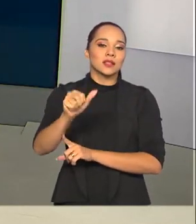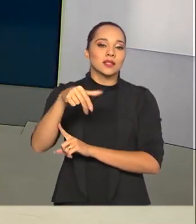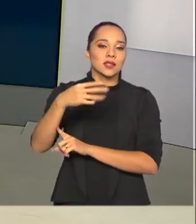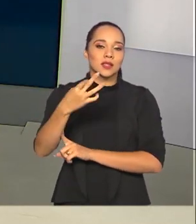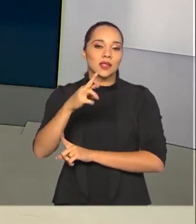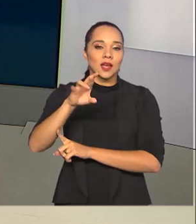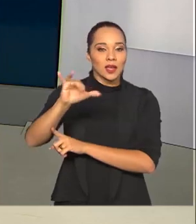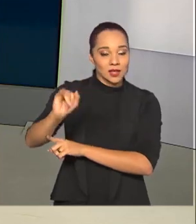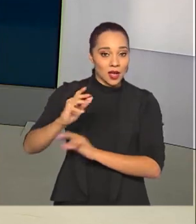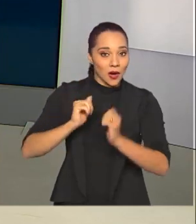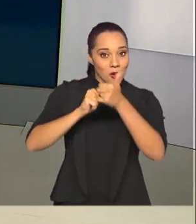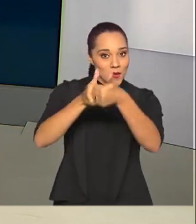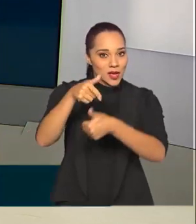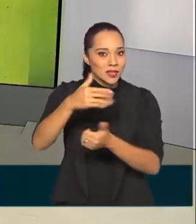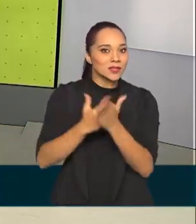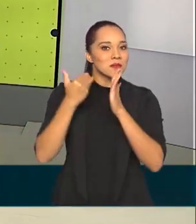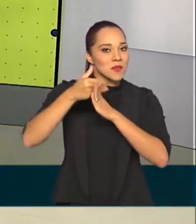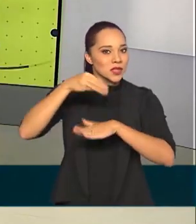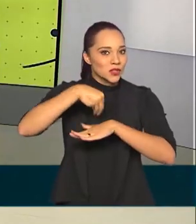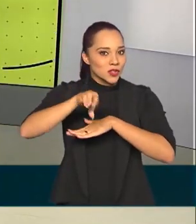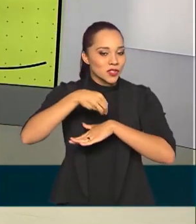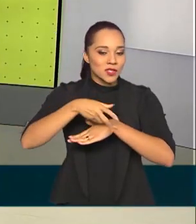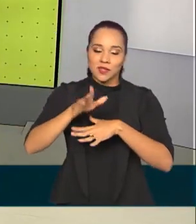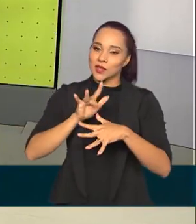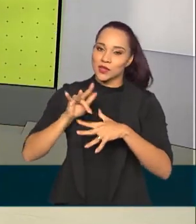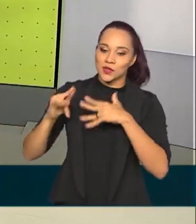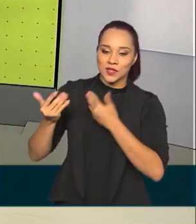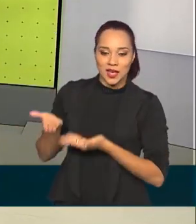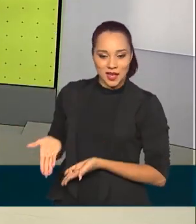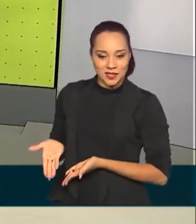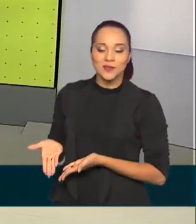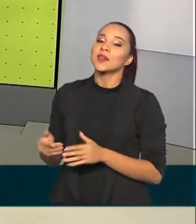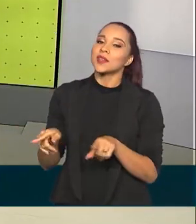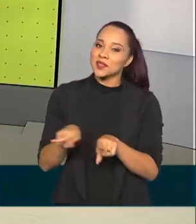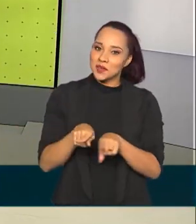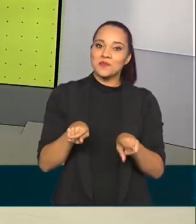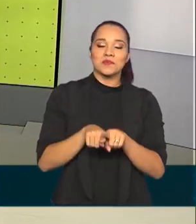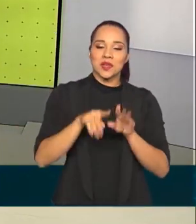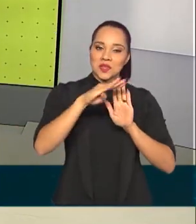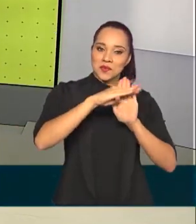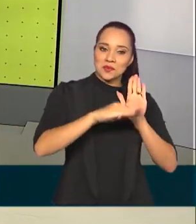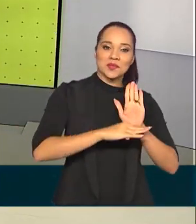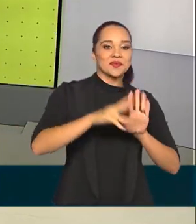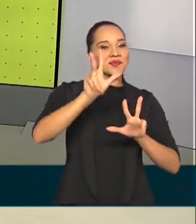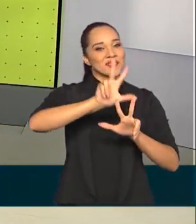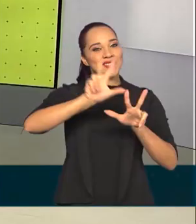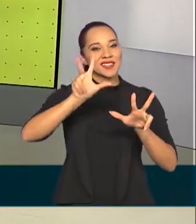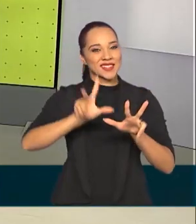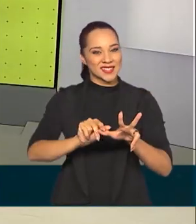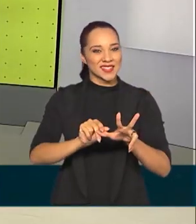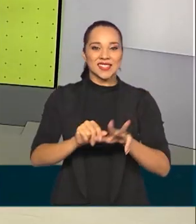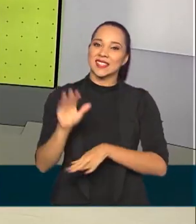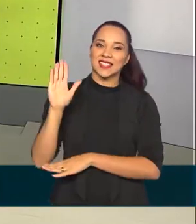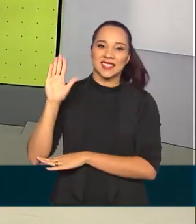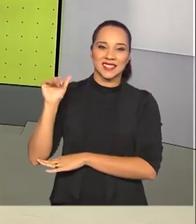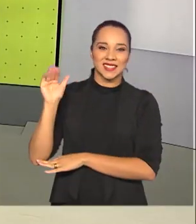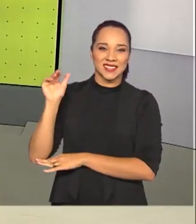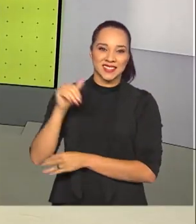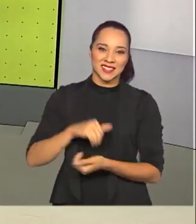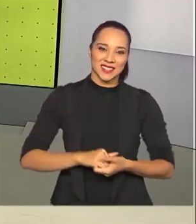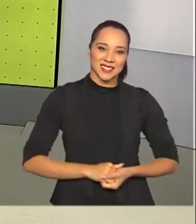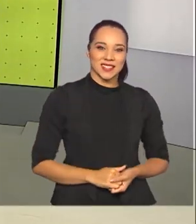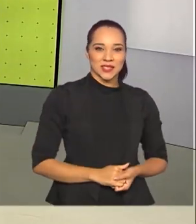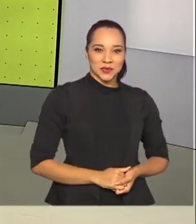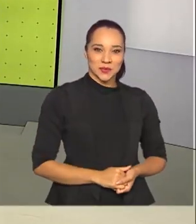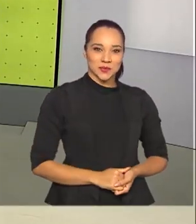Rita. Acompanhe essas e outras notícias nas nossas redes sociais e também aqui na programação da TV Brasil. Até!